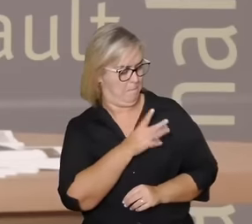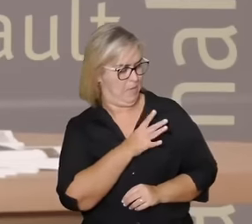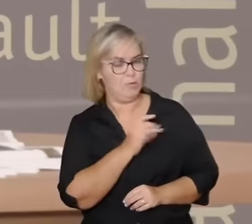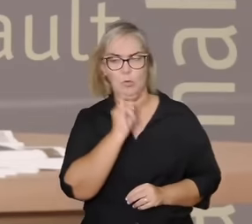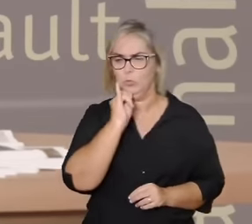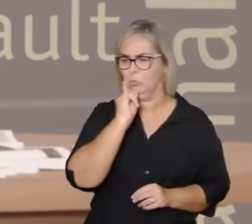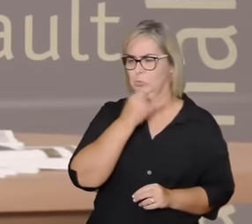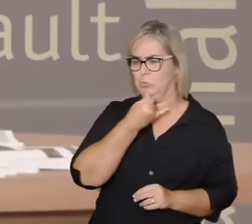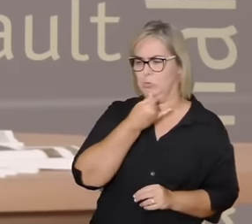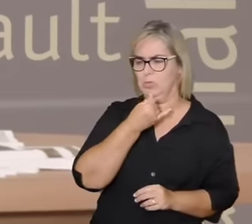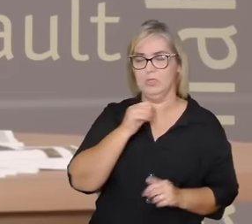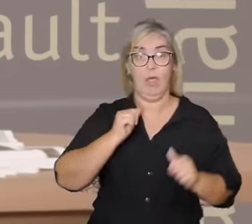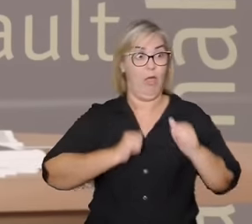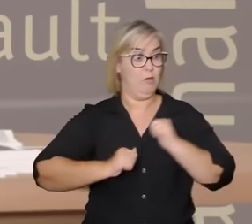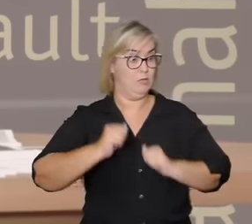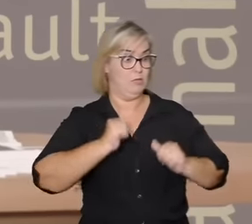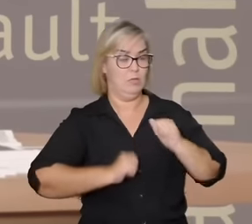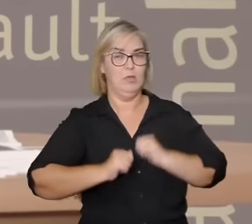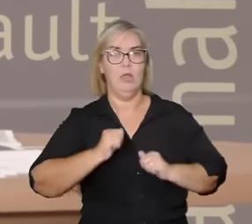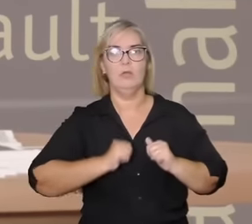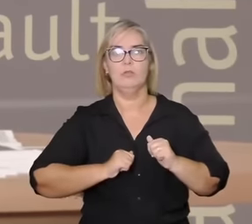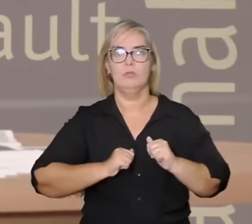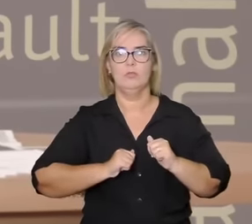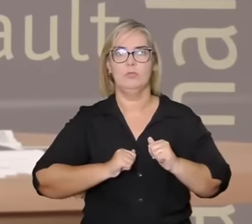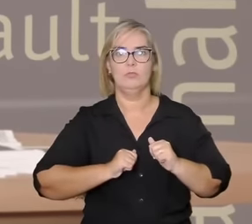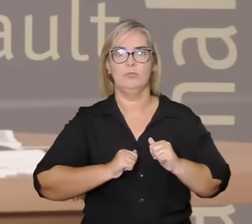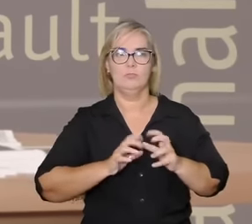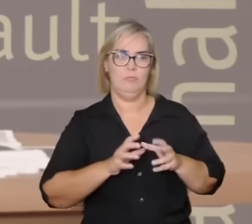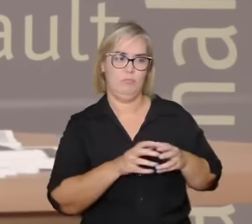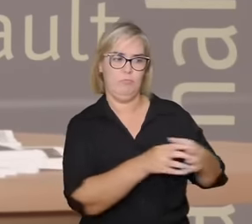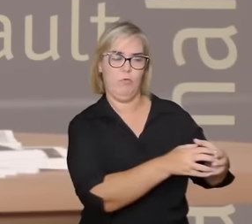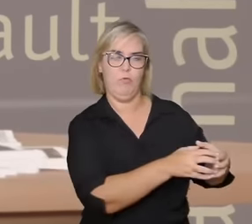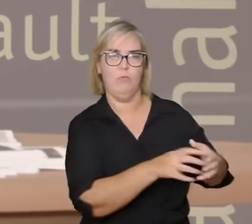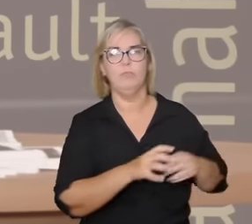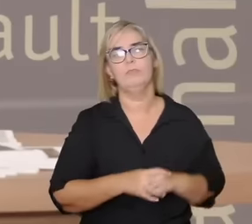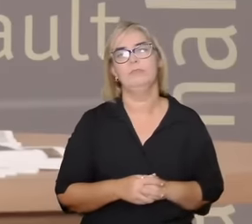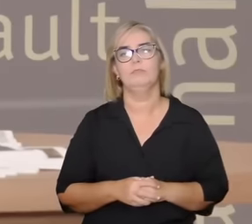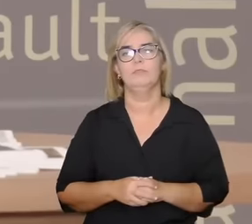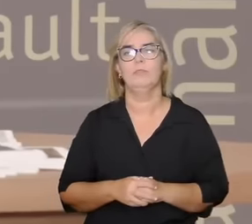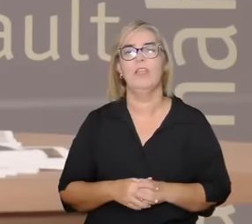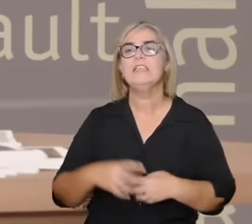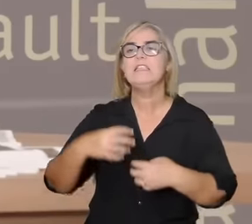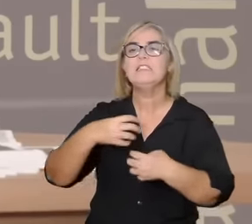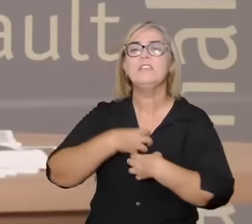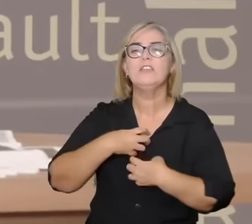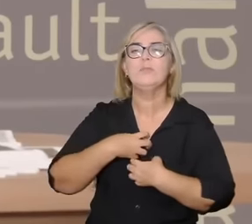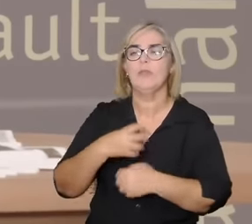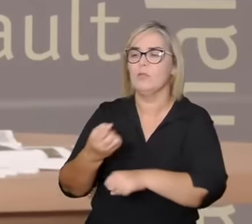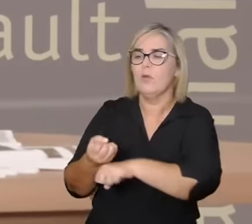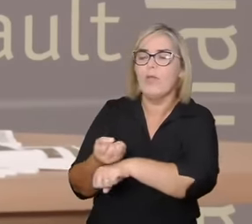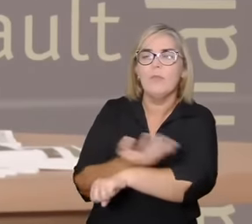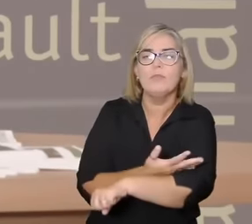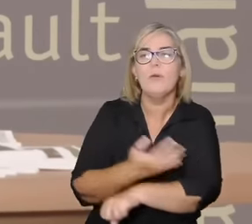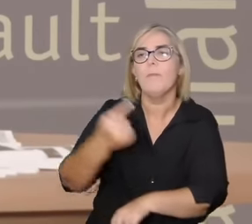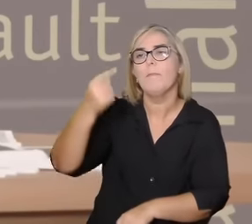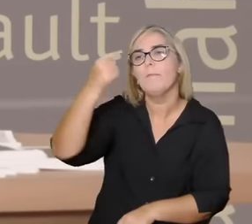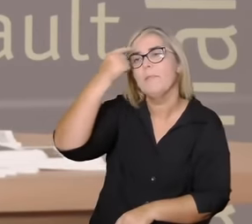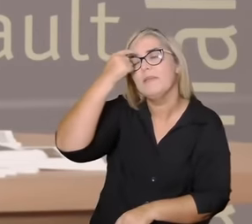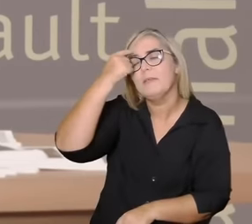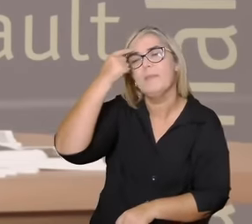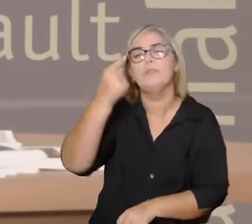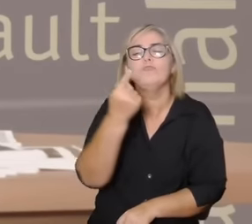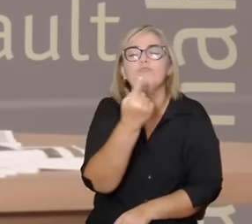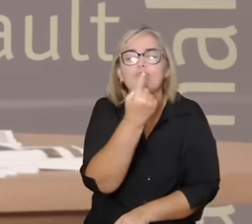ansiedade por exemplo e aí sentimentos emoções pensamentos são afetos